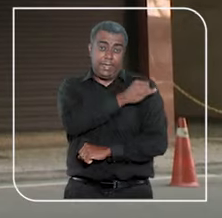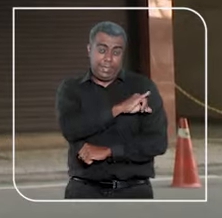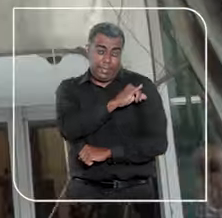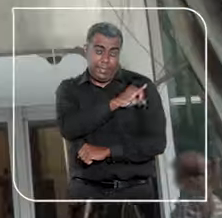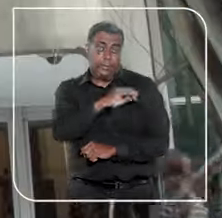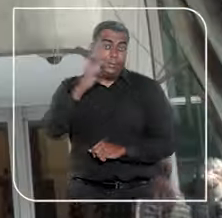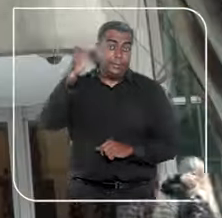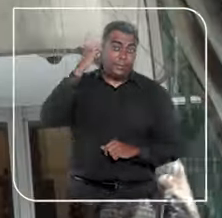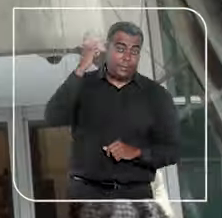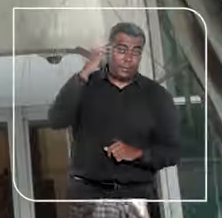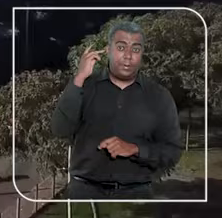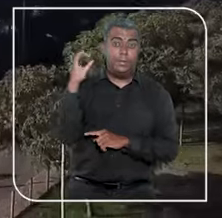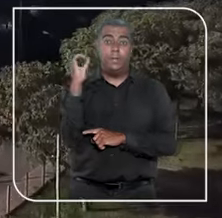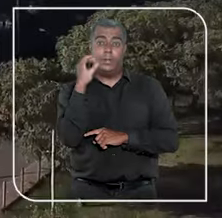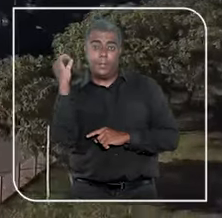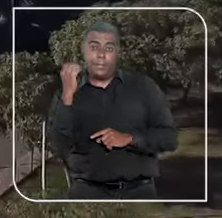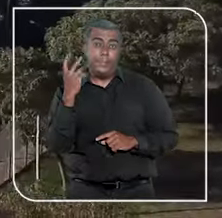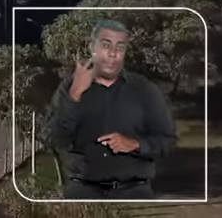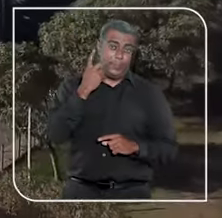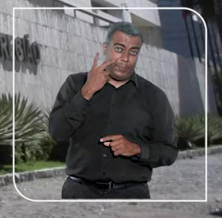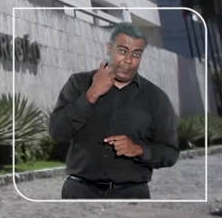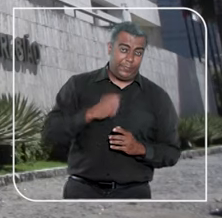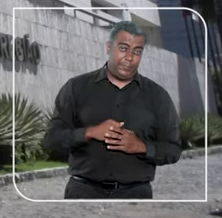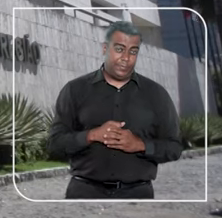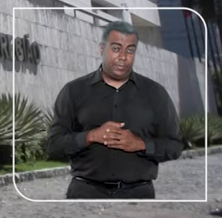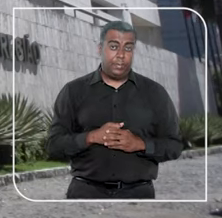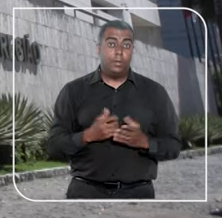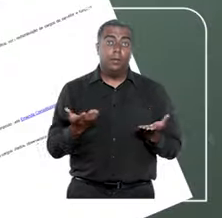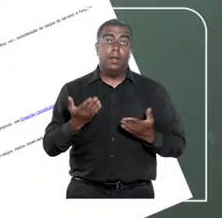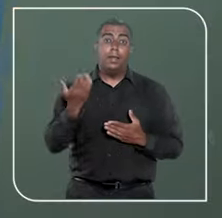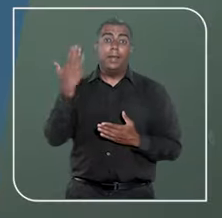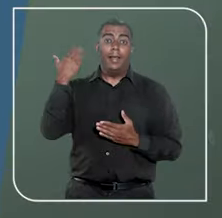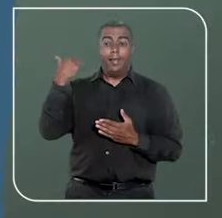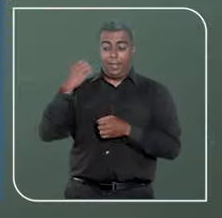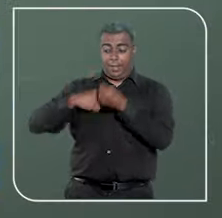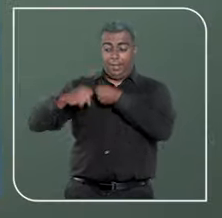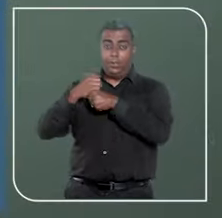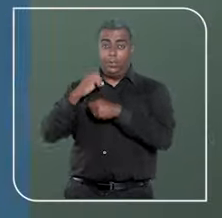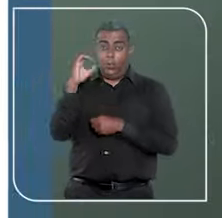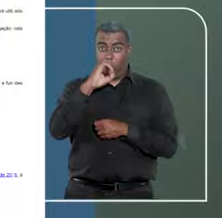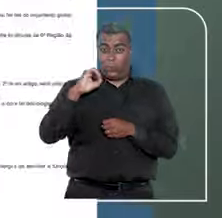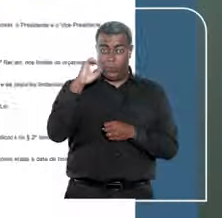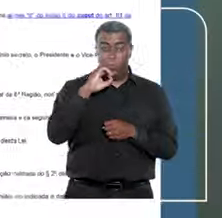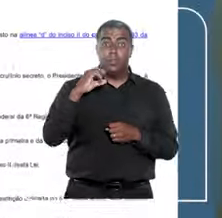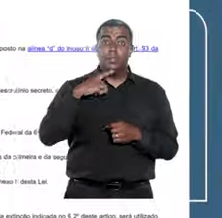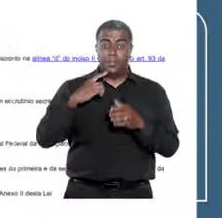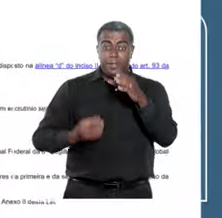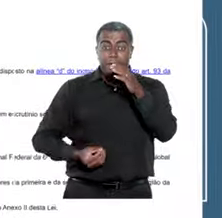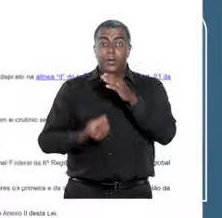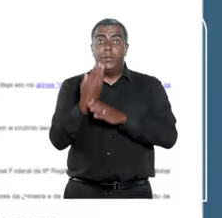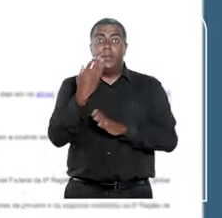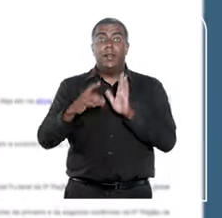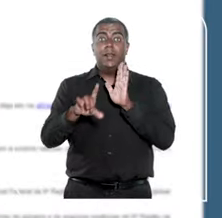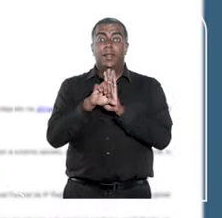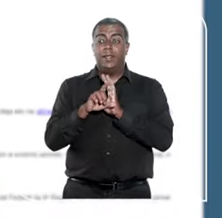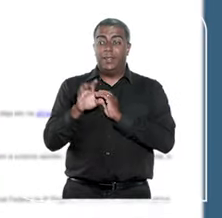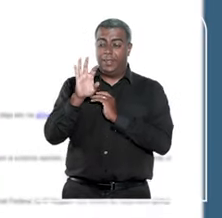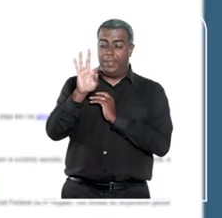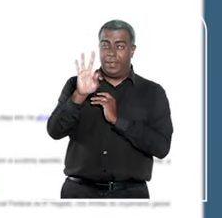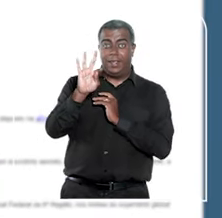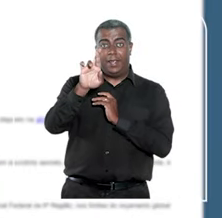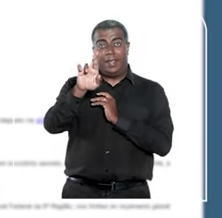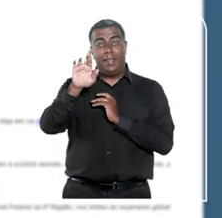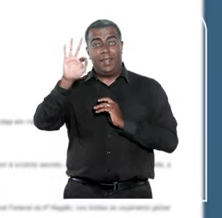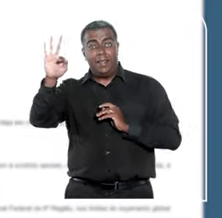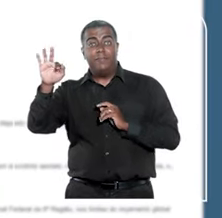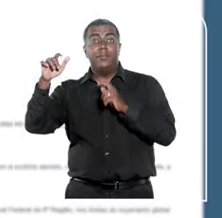de Janeiro, São Paulo, Porto Alegre e Recife. Em outubro de 2021, foi sancionada a lei que